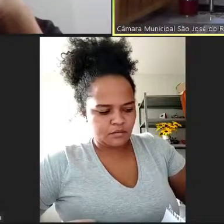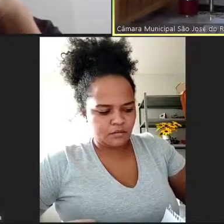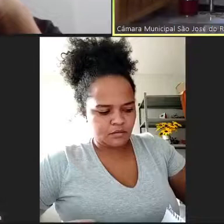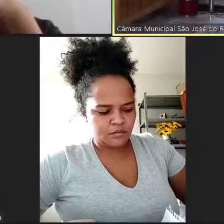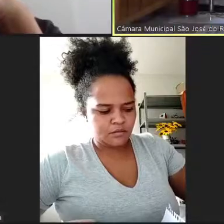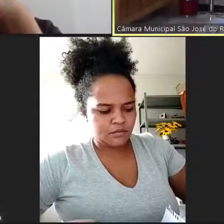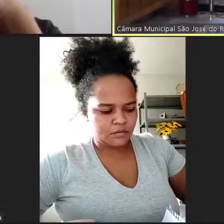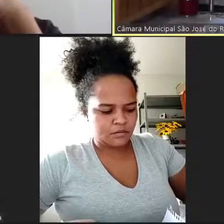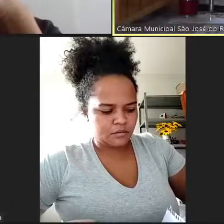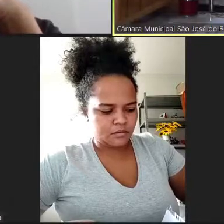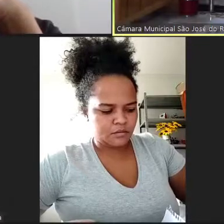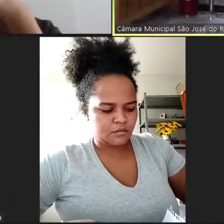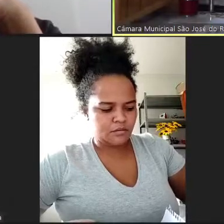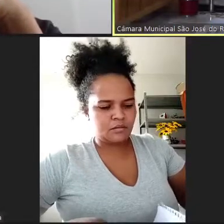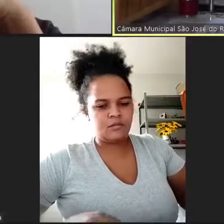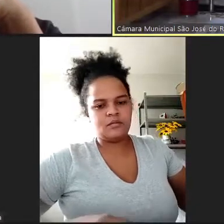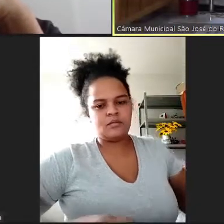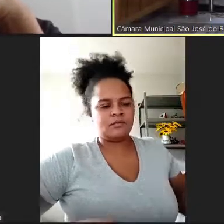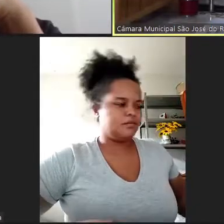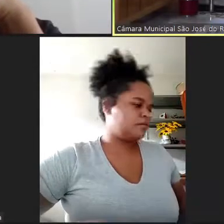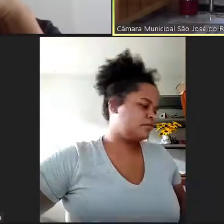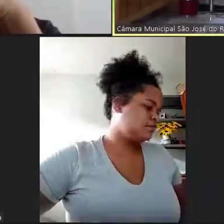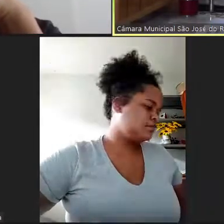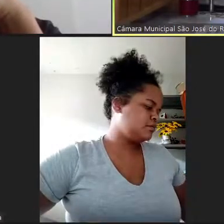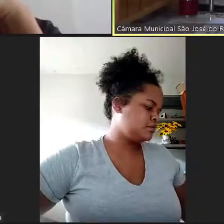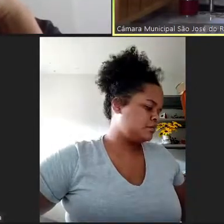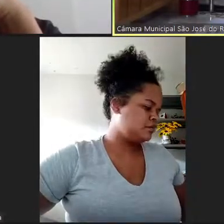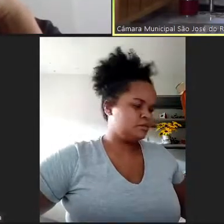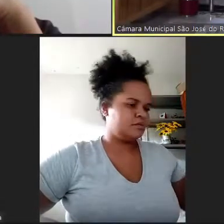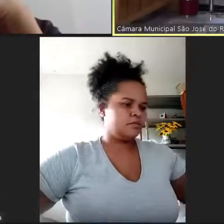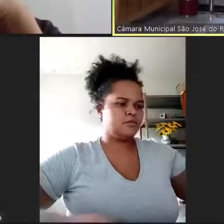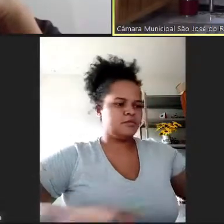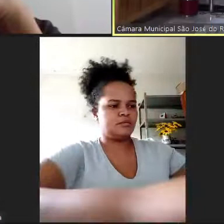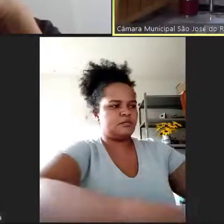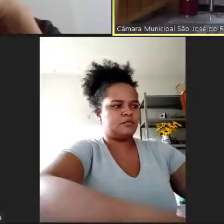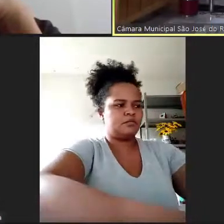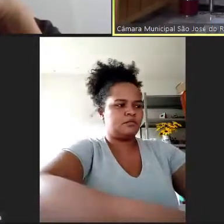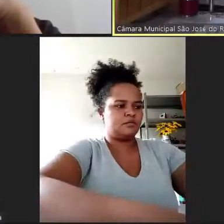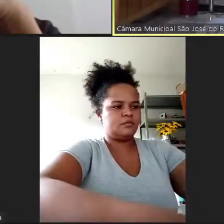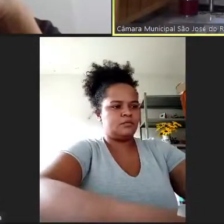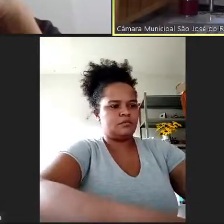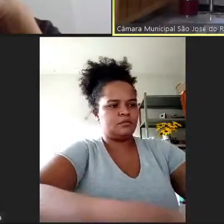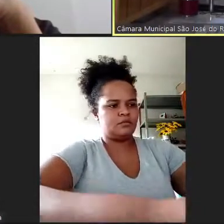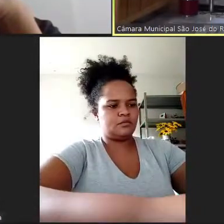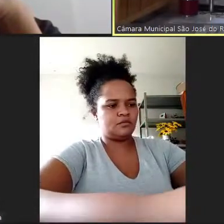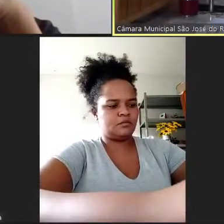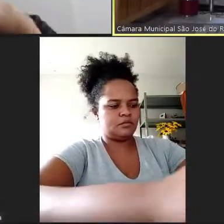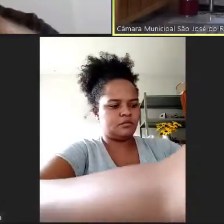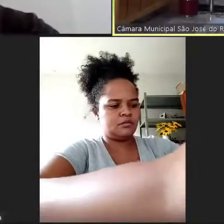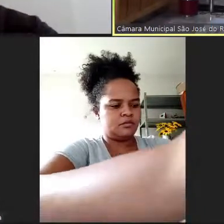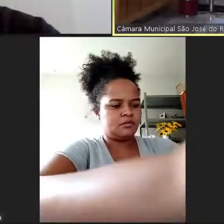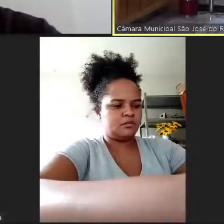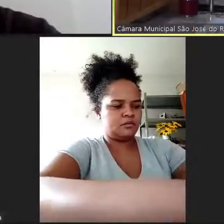as internadas, tudo que a pessoa começa a poder entender para onde está indo essa onda. Eu acho que quanto mais detalhe, mais informação, mais as pessoas